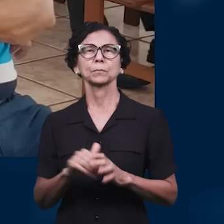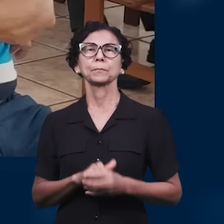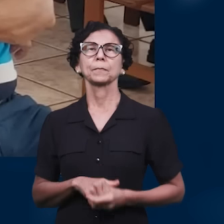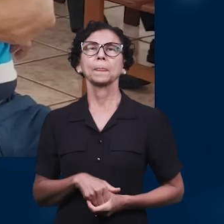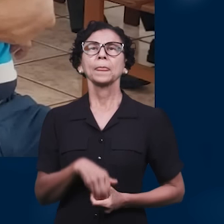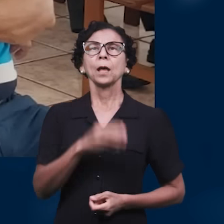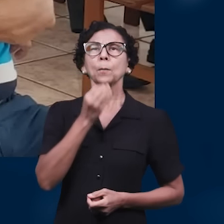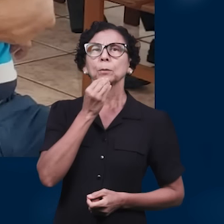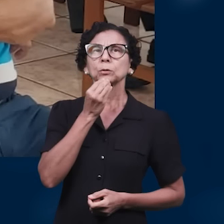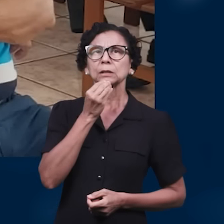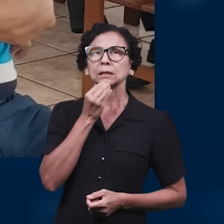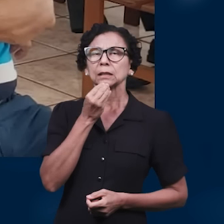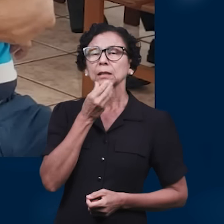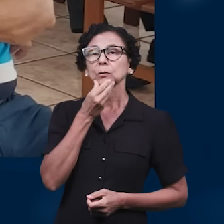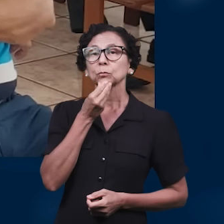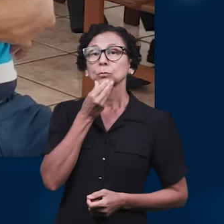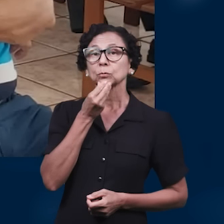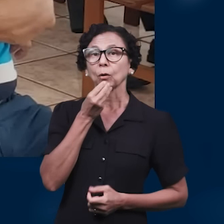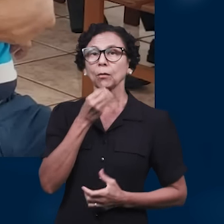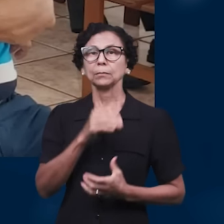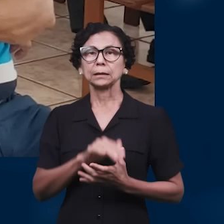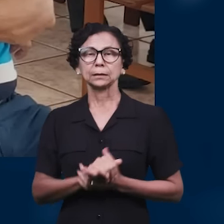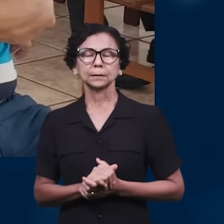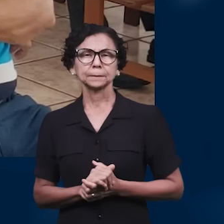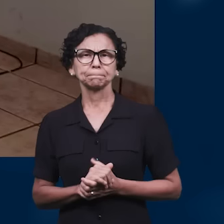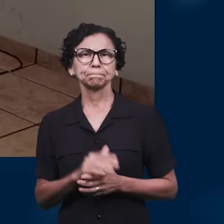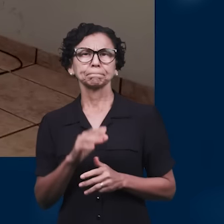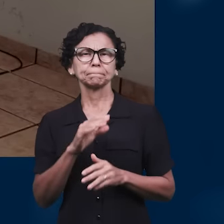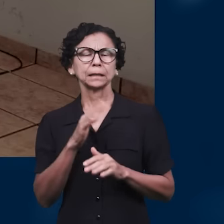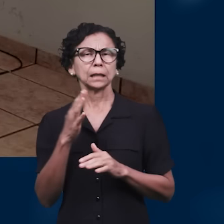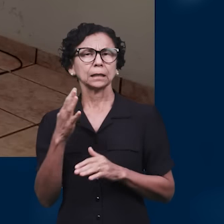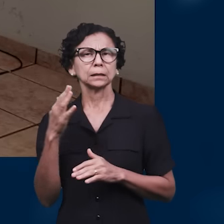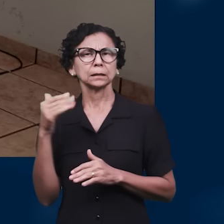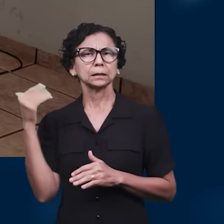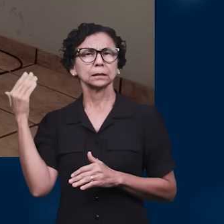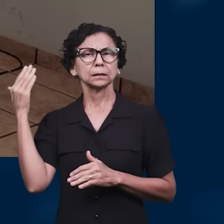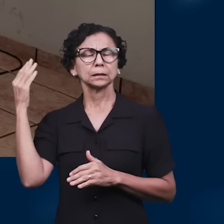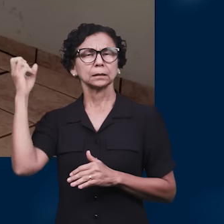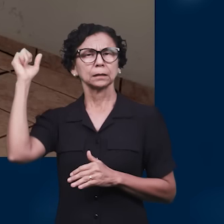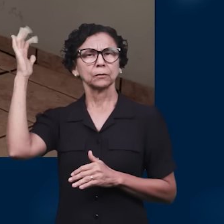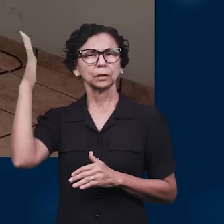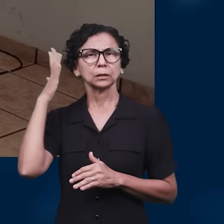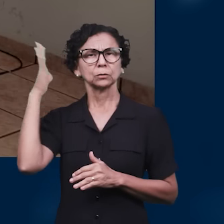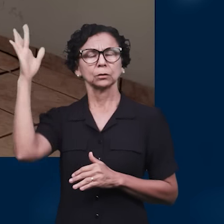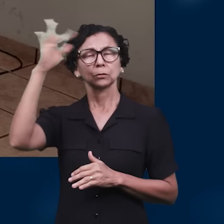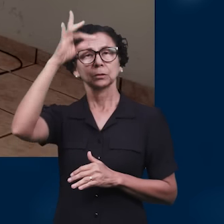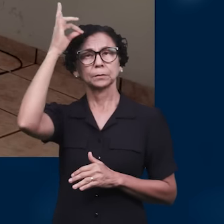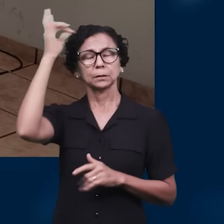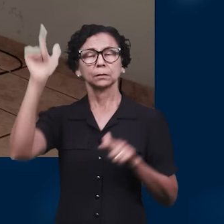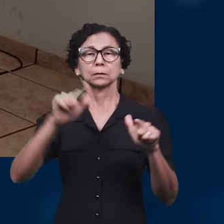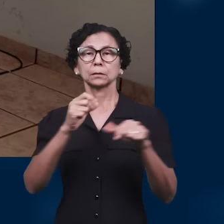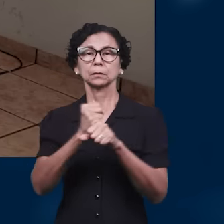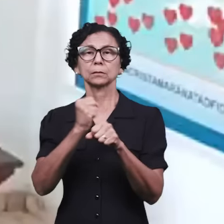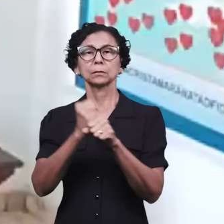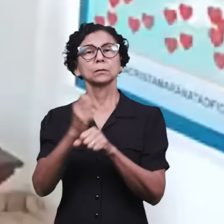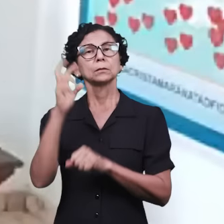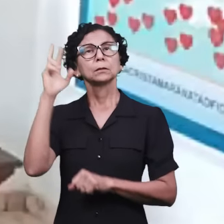receberam o fortalecimento e as orientações do Espírito Santo para o trabalho na obra do Senhor.